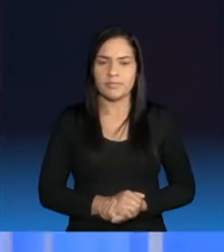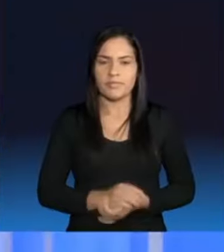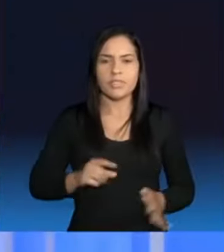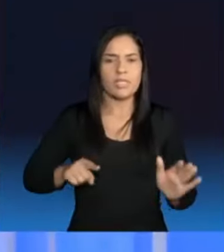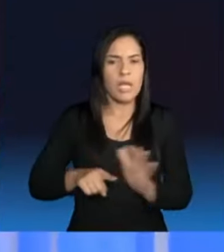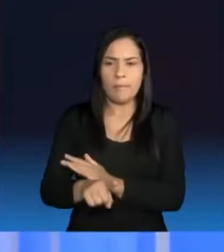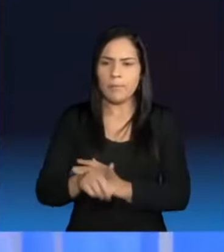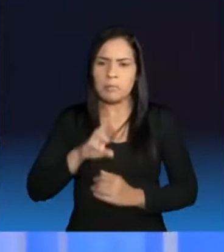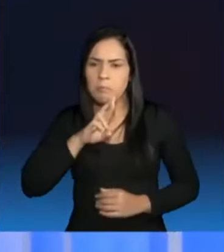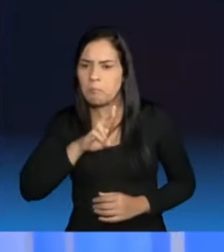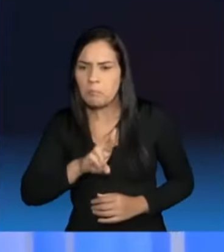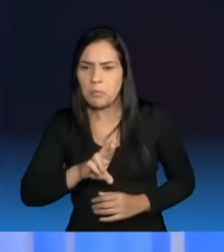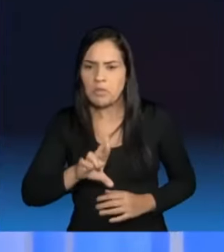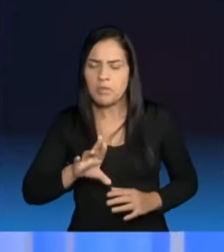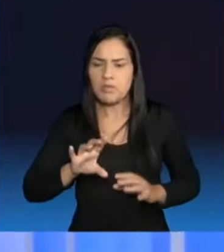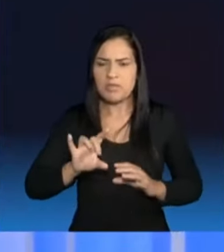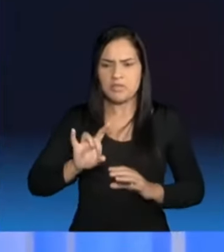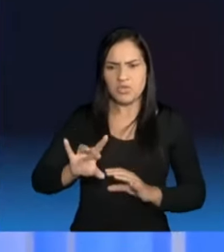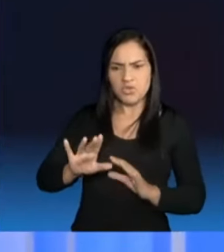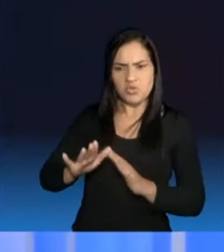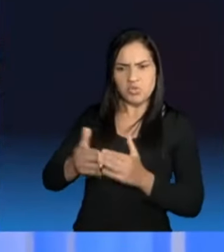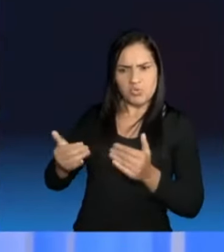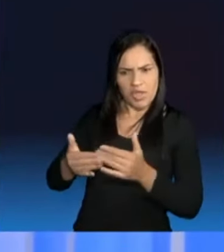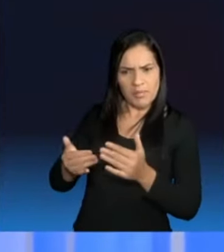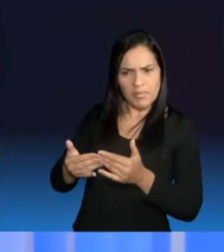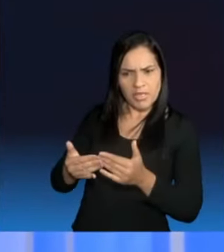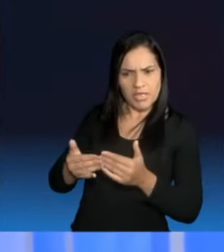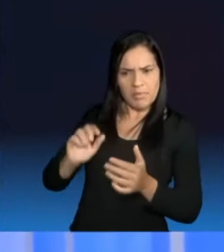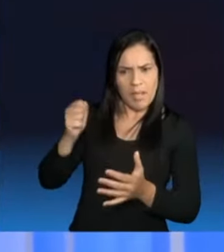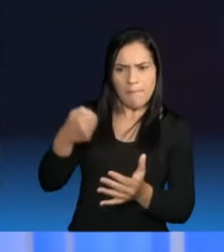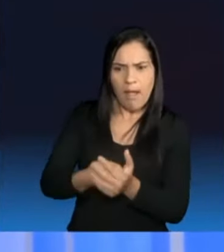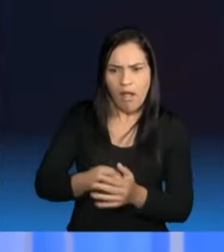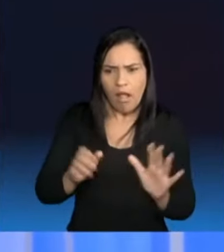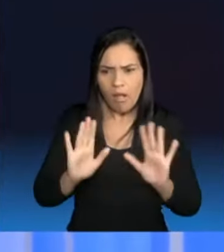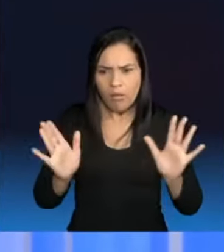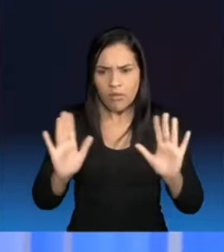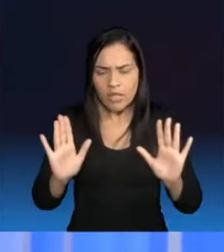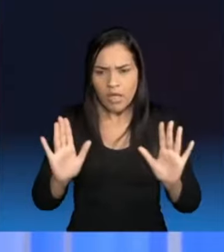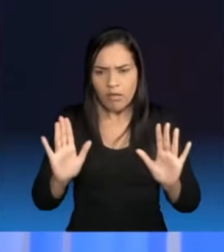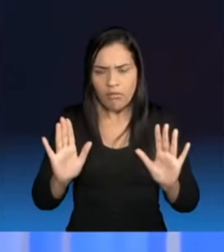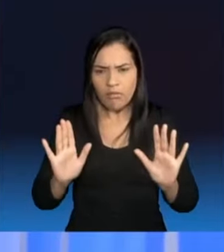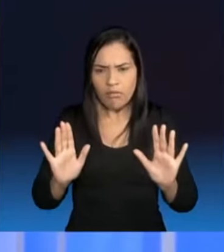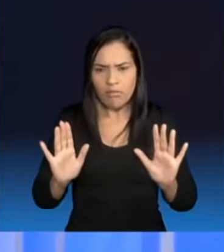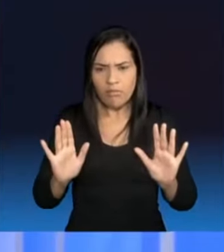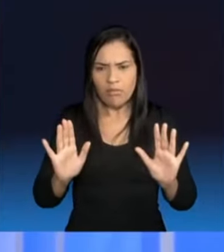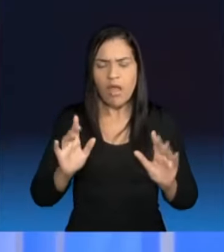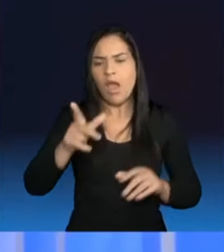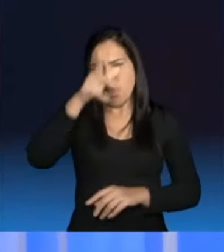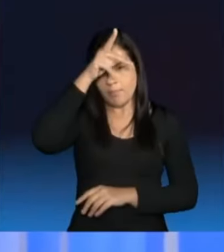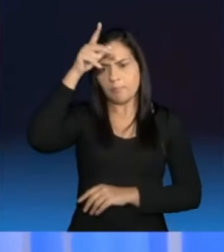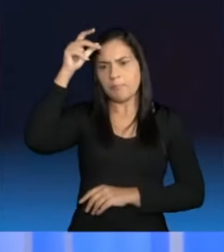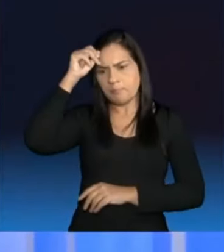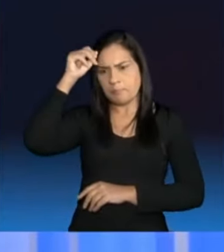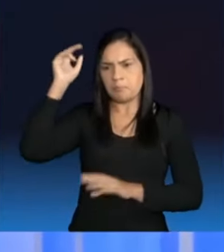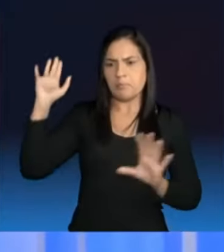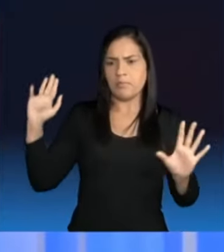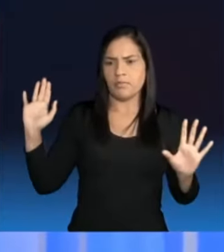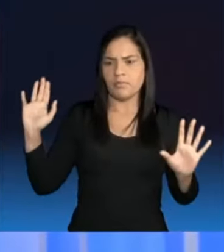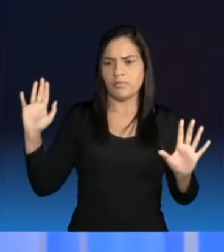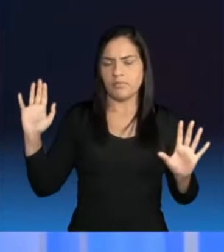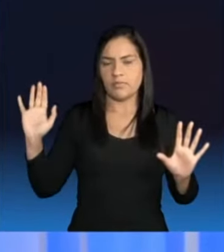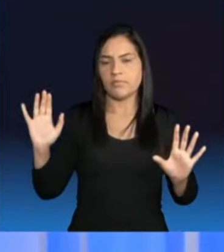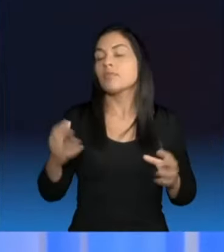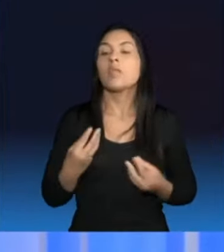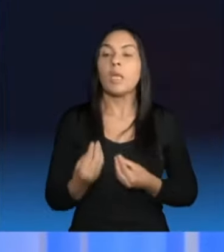respondida. Se ela vai pedir à governadora para pagar ou não o que deve ao município de Natal. E, como sempre,